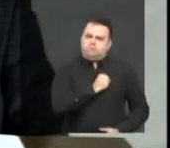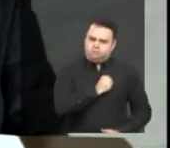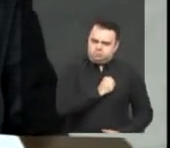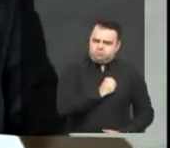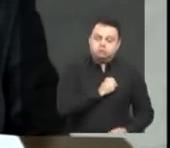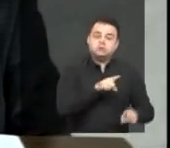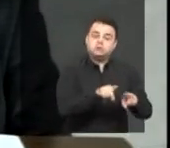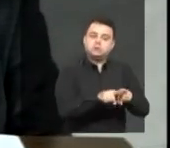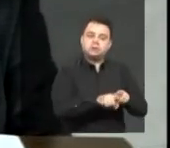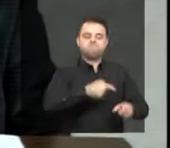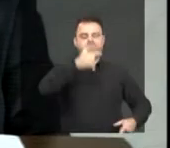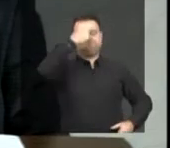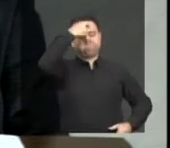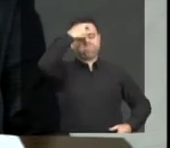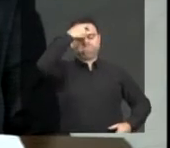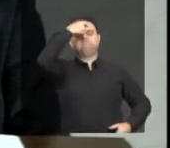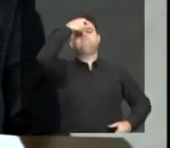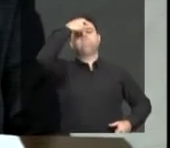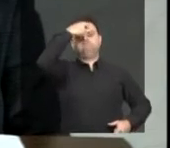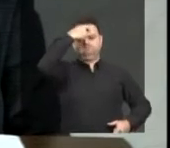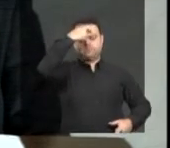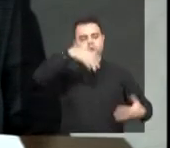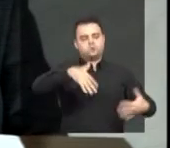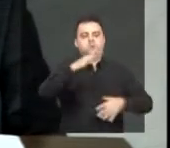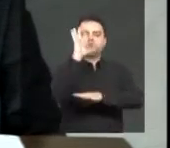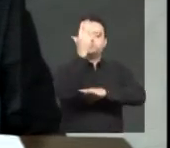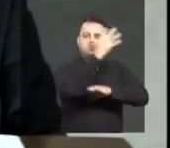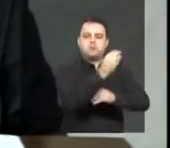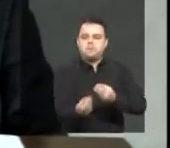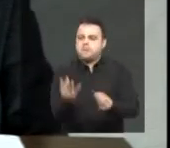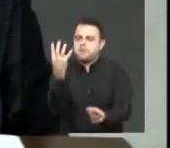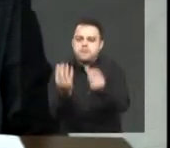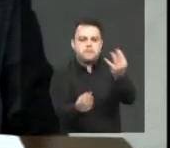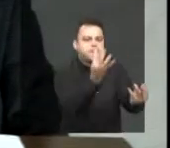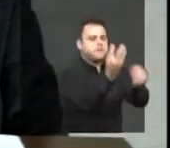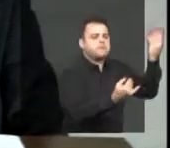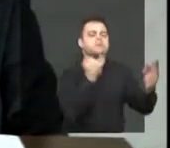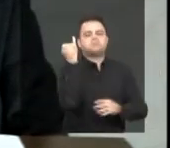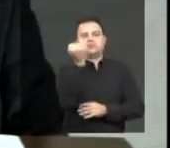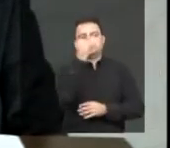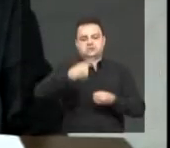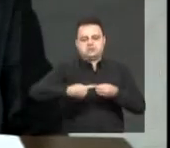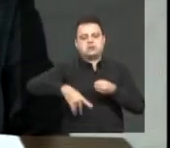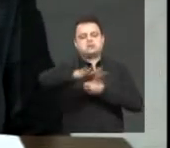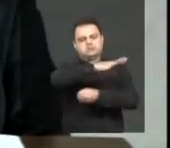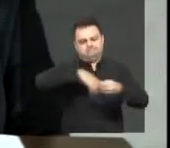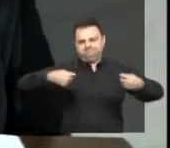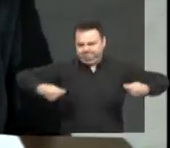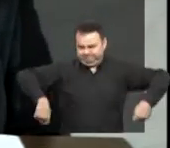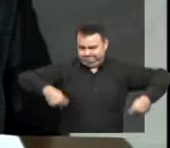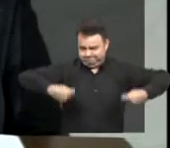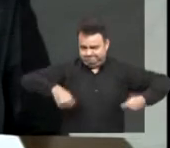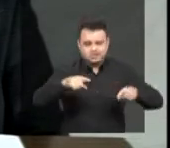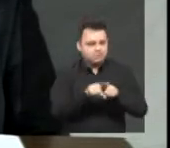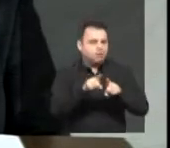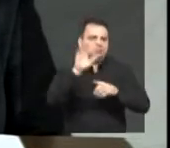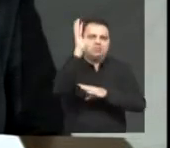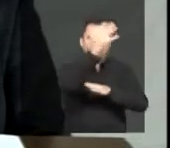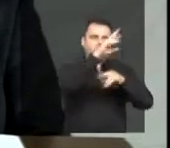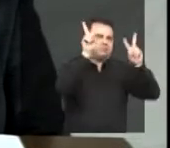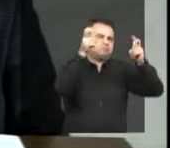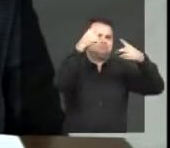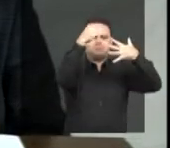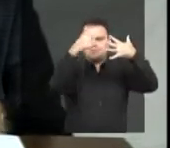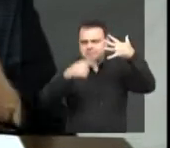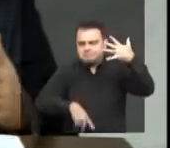sou uma pessoa com plena consciência da importância da arborização em uma cidade. E mais, tudo mais que envolva o meio